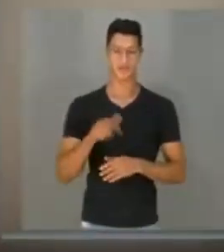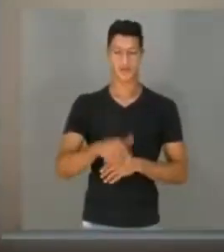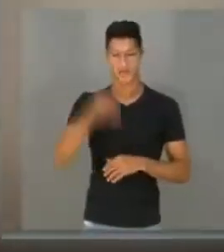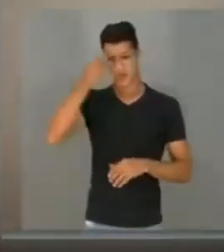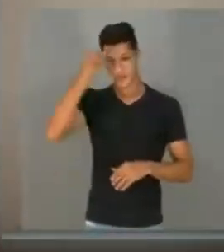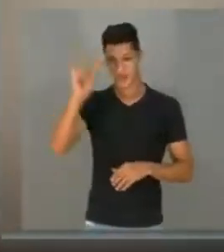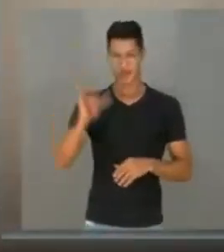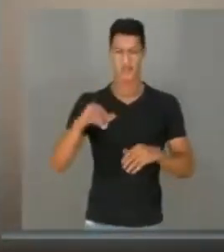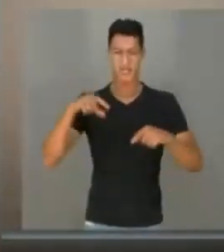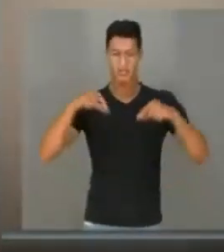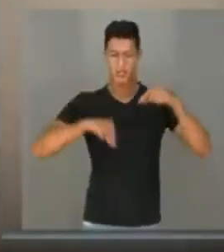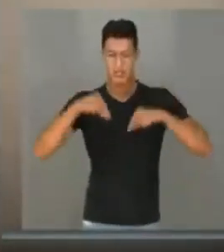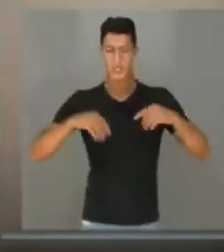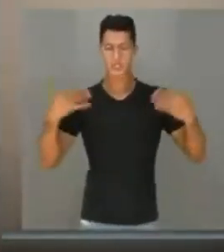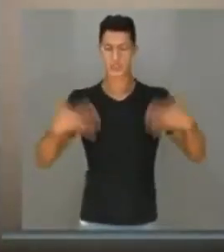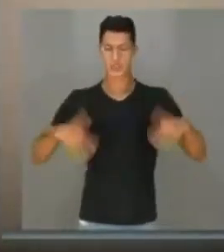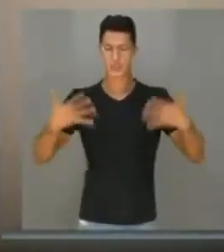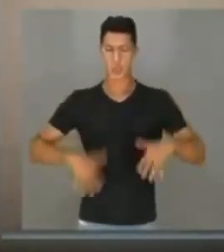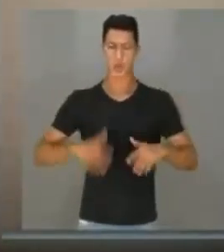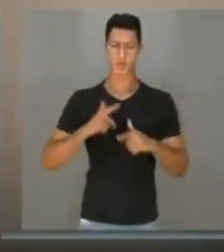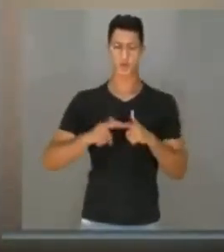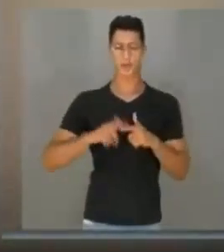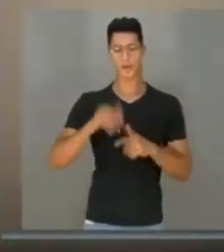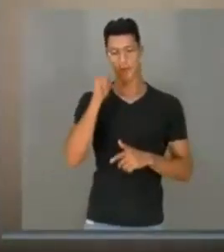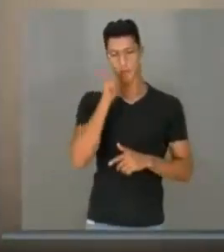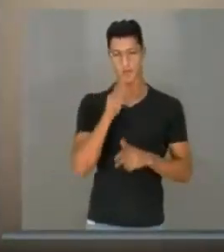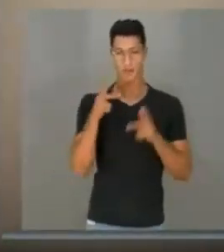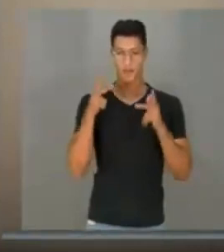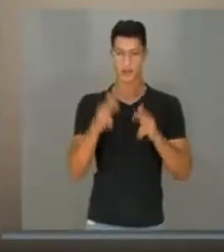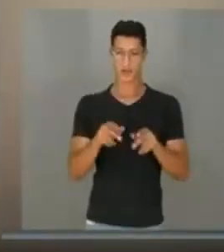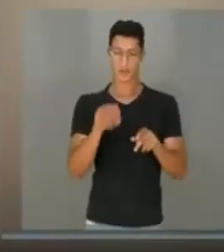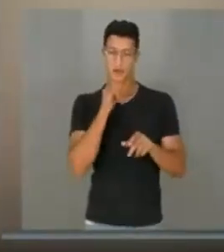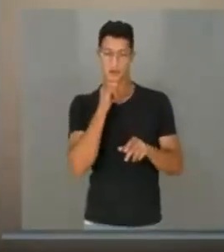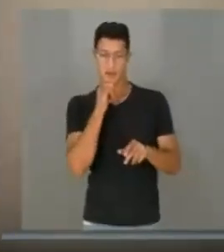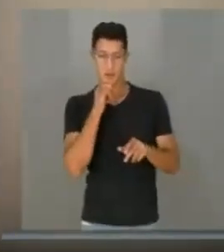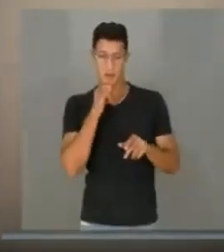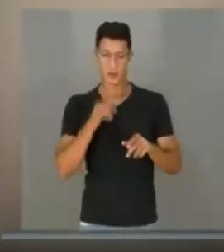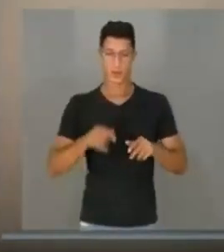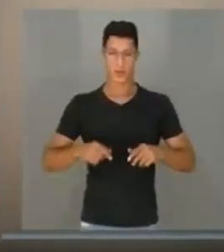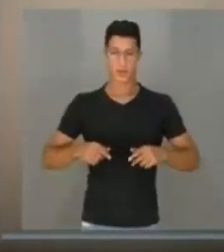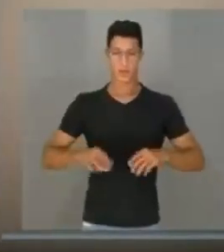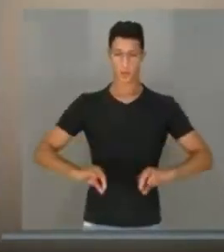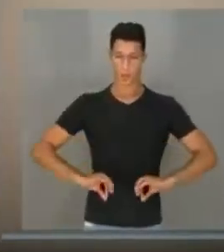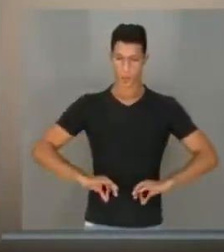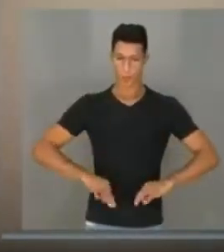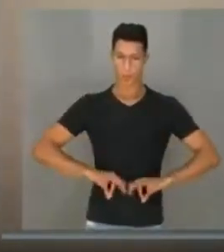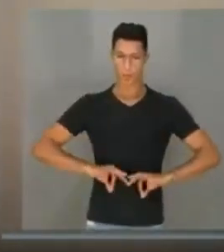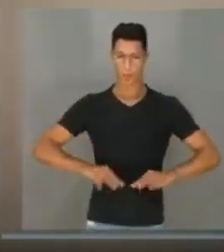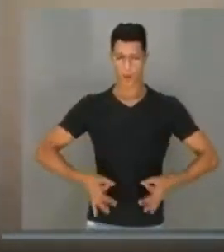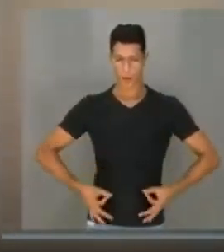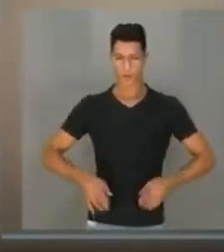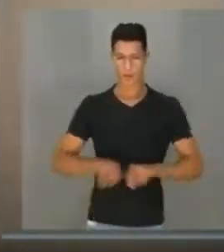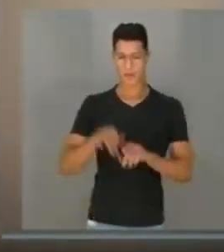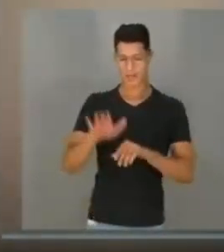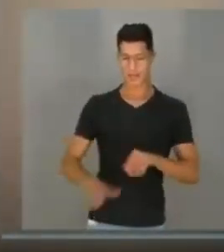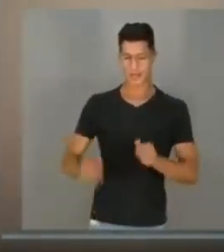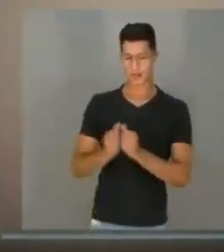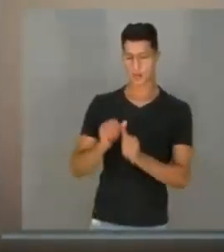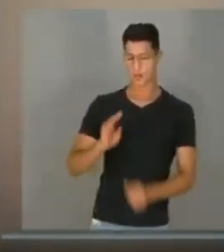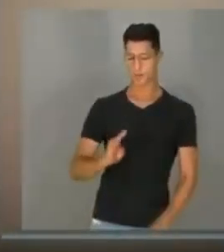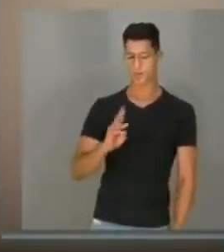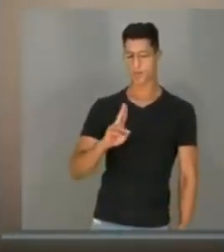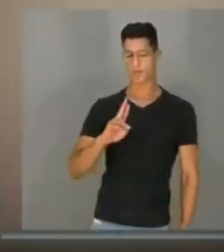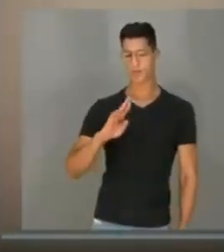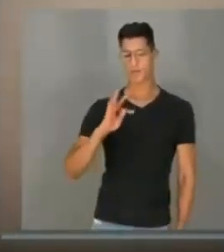evita muita dor e muito problema para a mulher. como fertilização, a criança com birch, todas essas